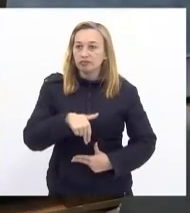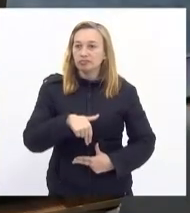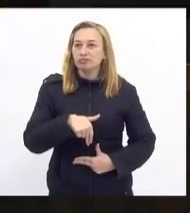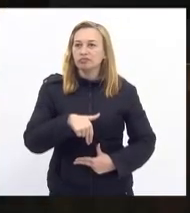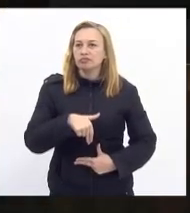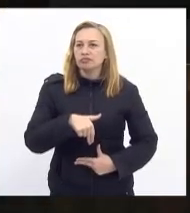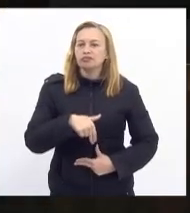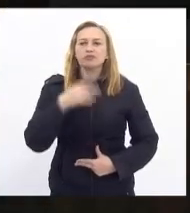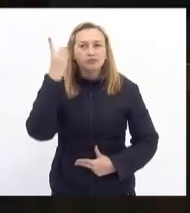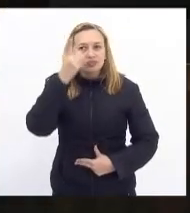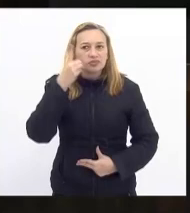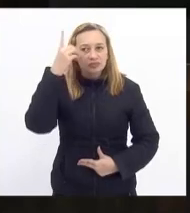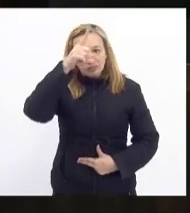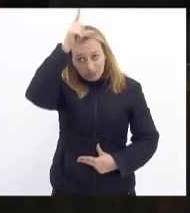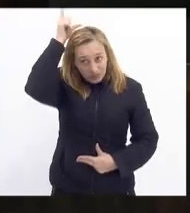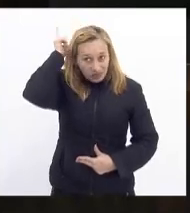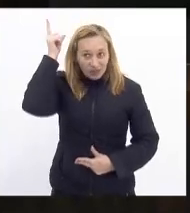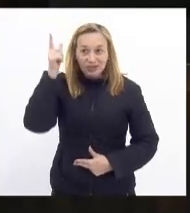Deputado Luiz Paulo.